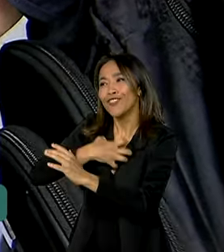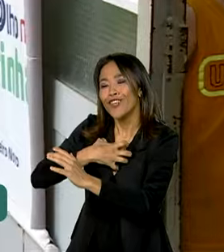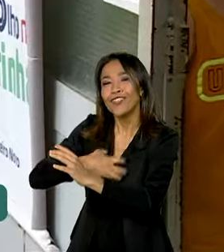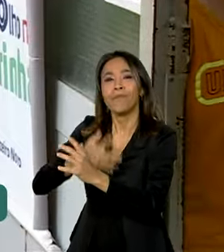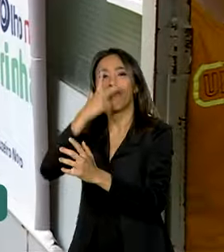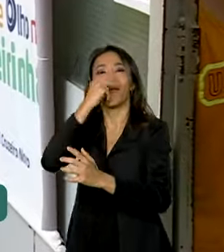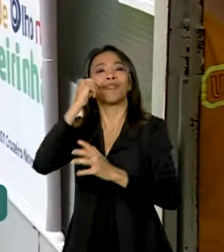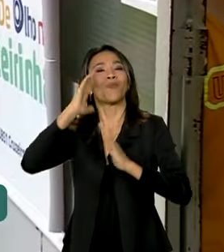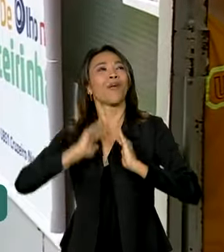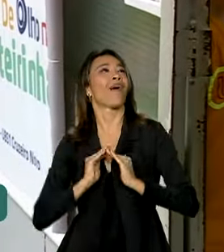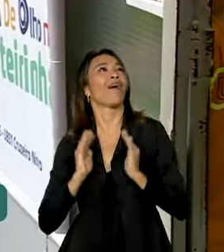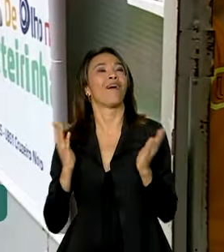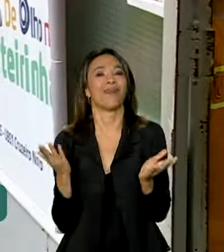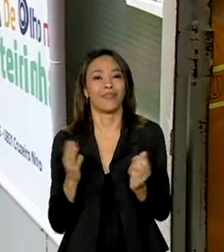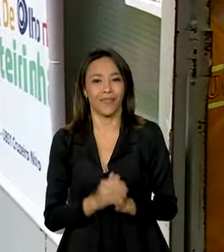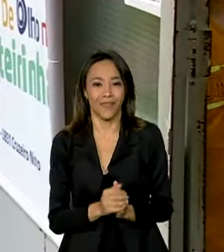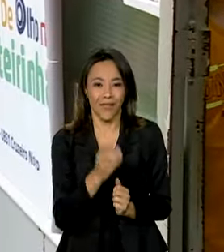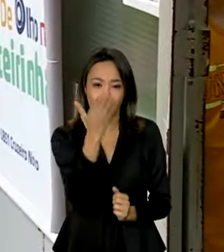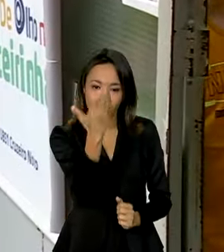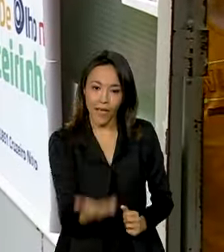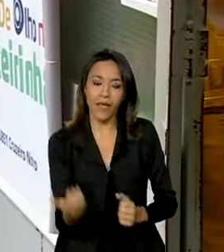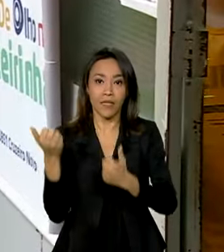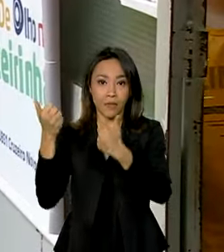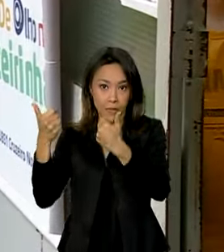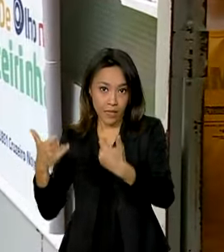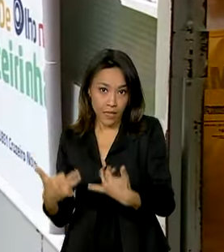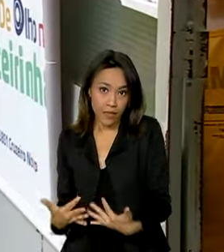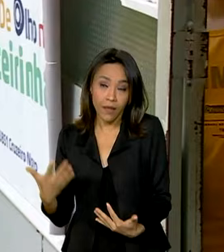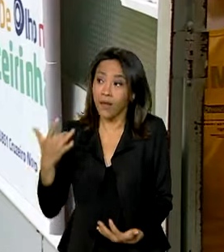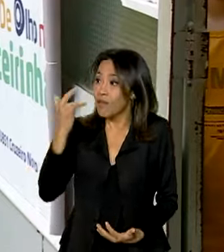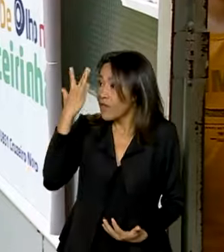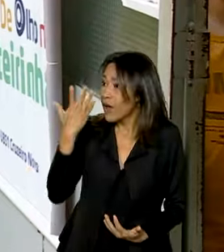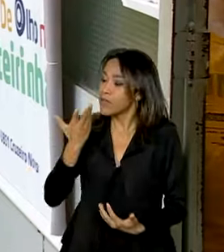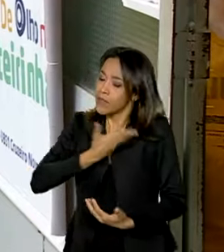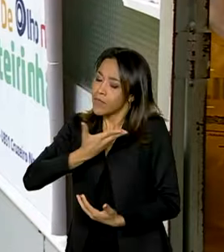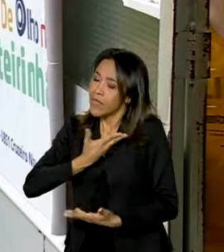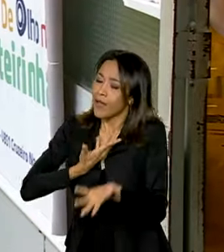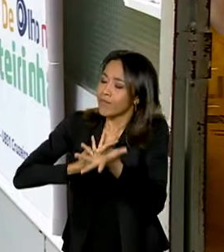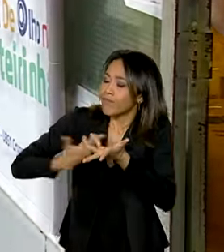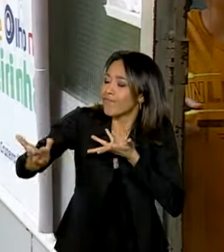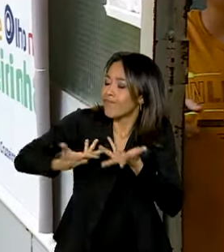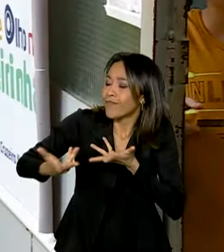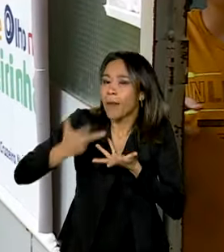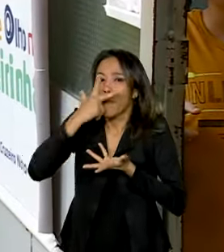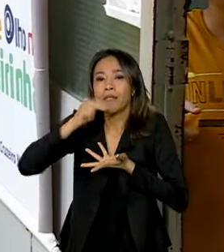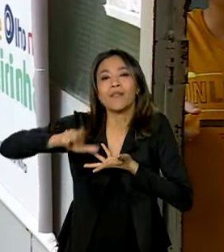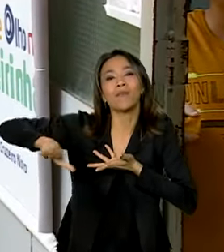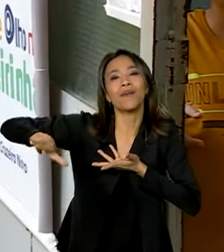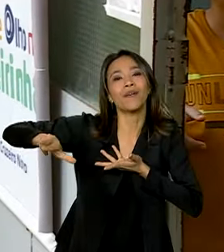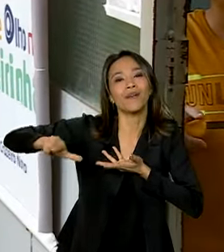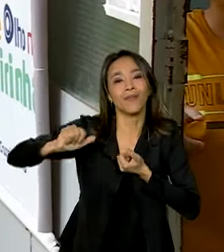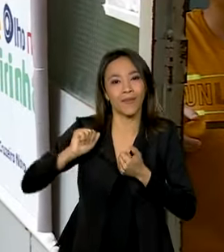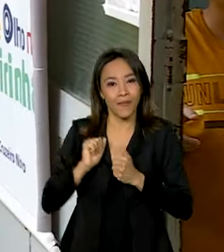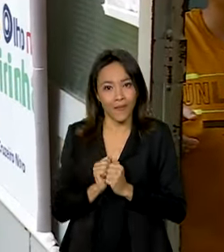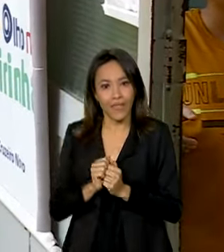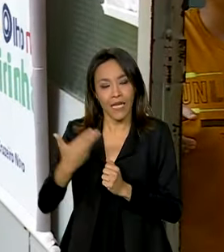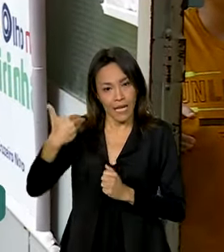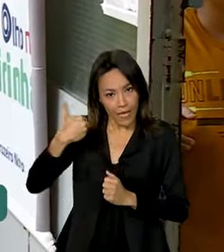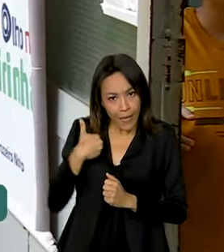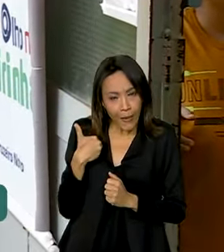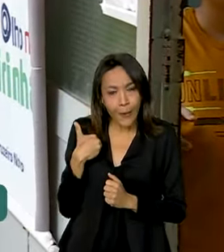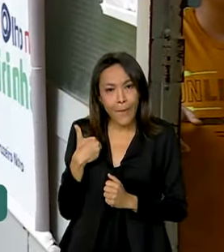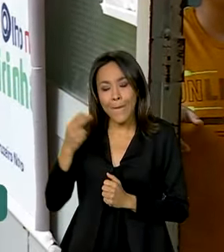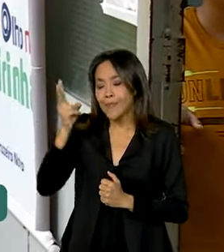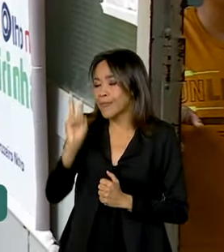casa. Eu moro ao lado, então é fácil aqui, a minha amizade aqui é como se fosse irmão. Eu, particularmente,